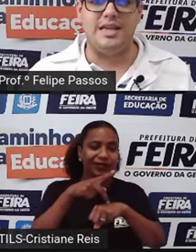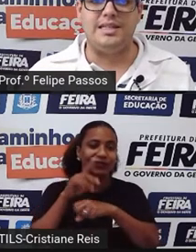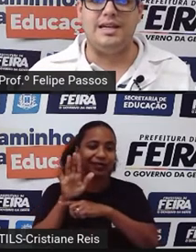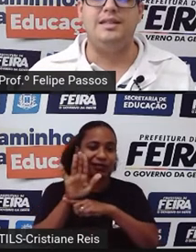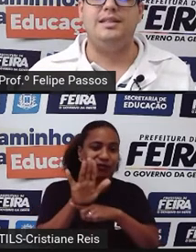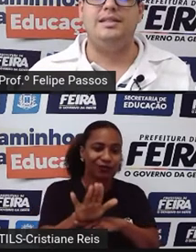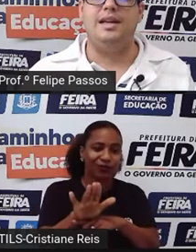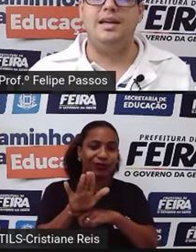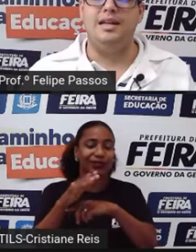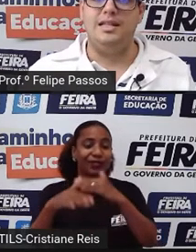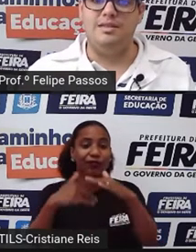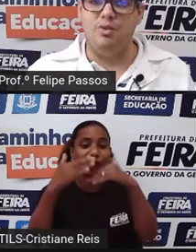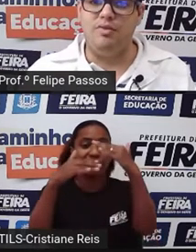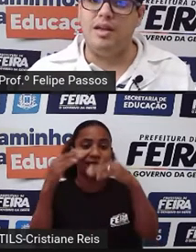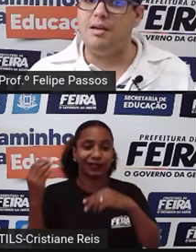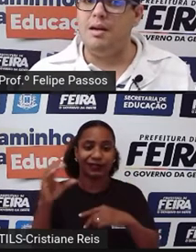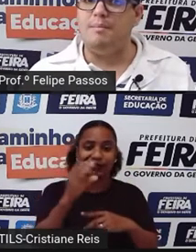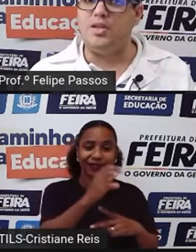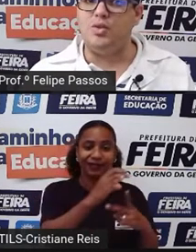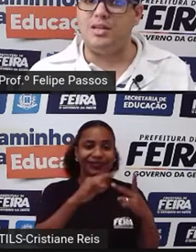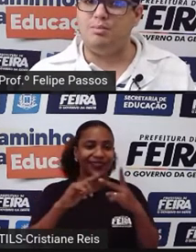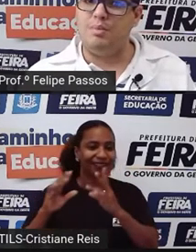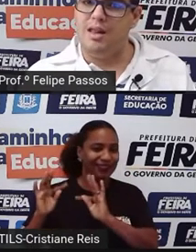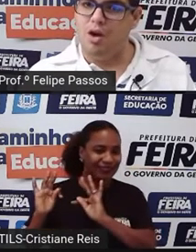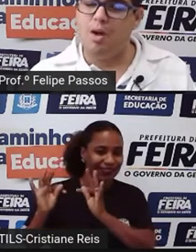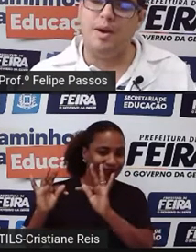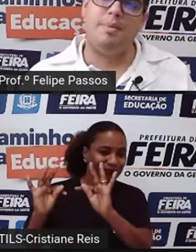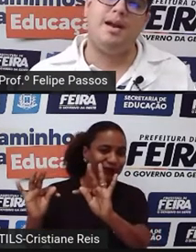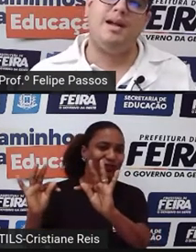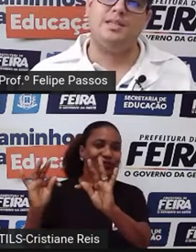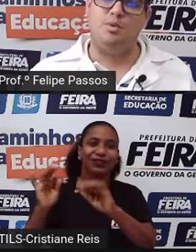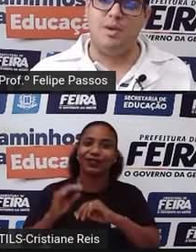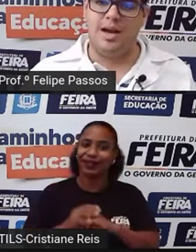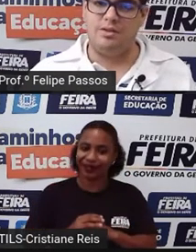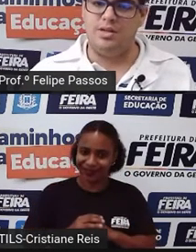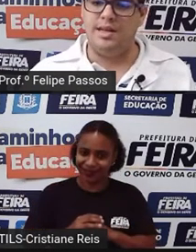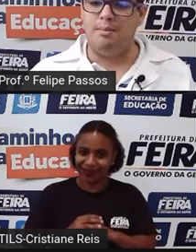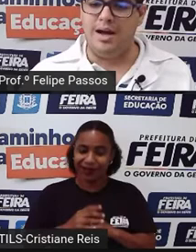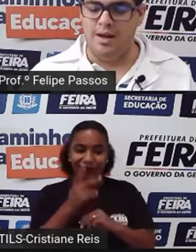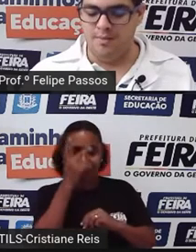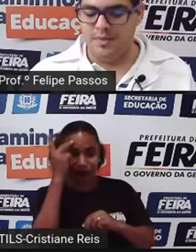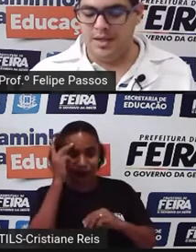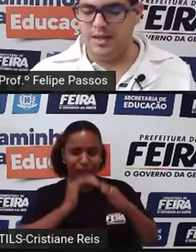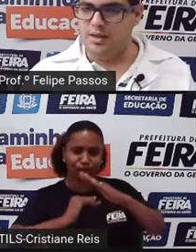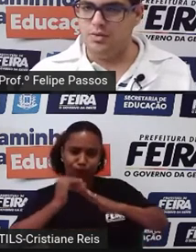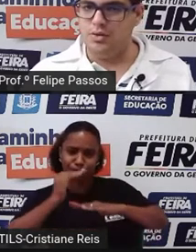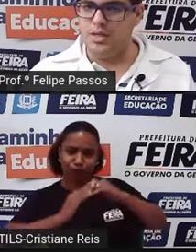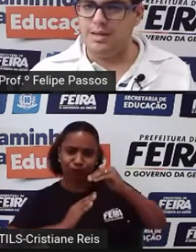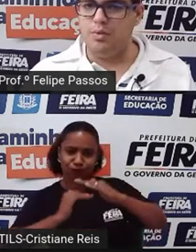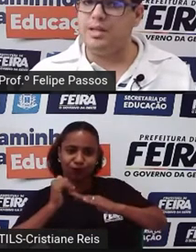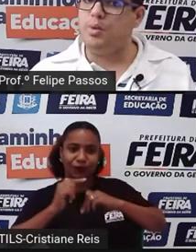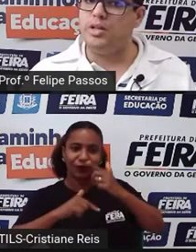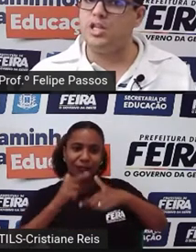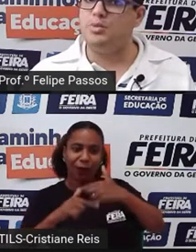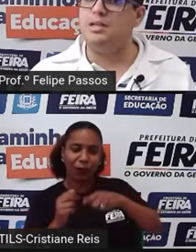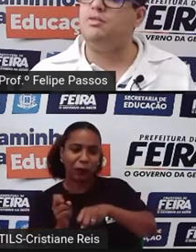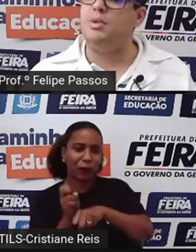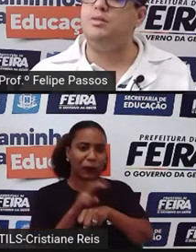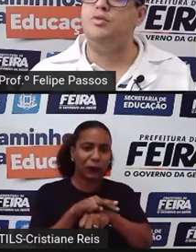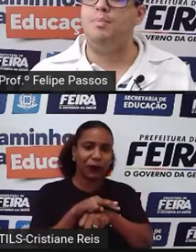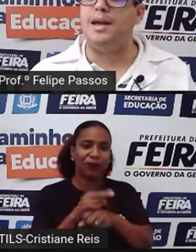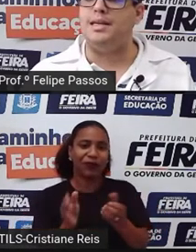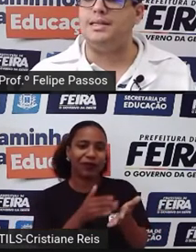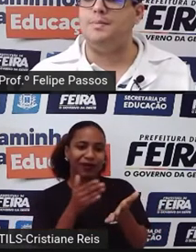ciência, né? Desenvolver pessoas melhor preparadas para o mercado de trabalho. Então, tudo isso é muito importante para o